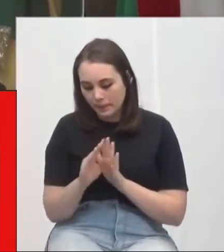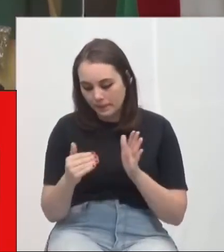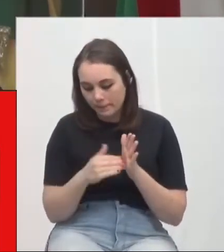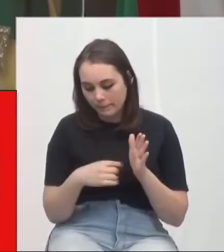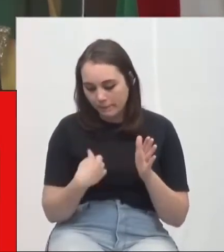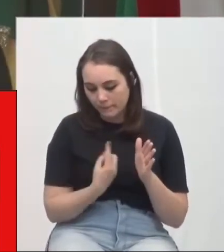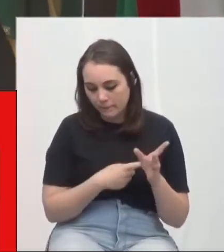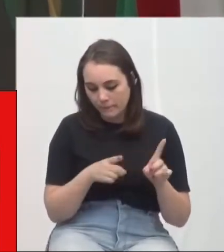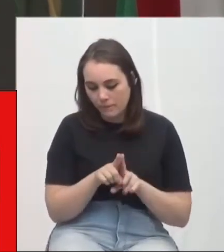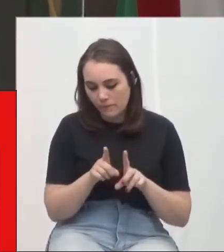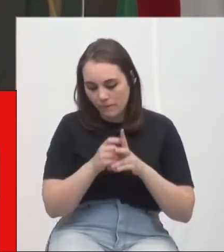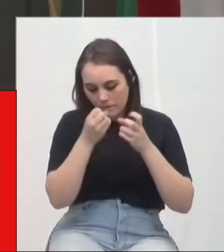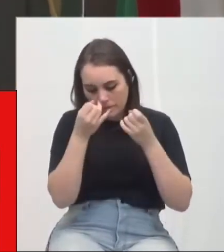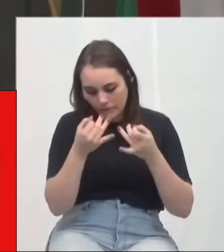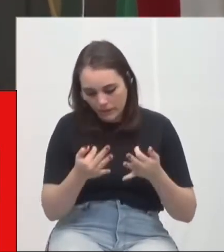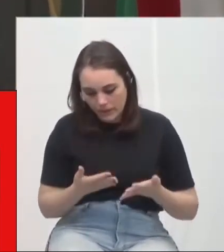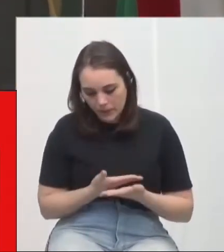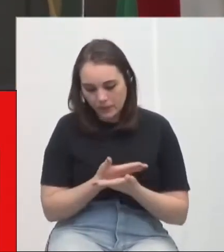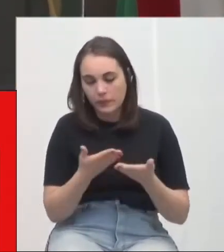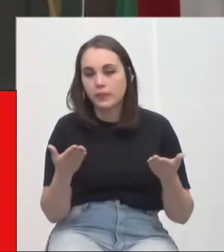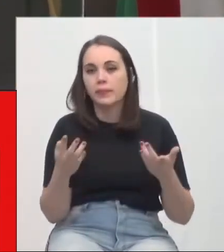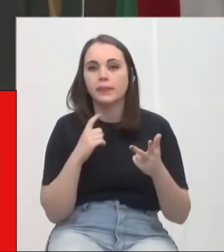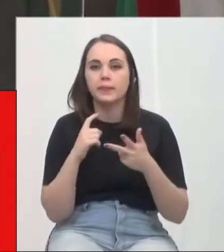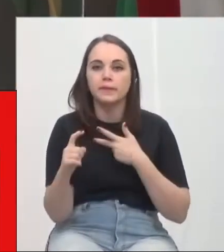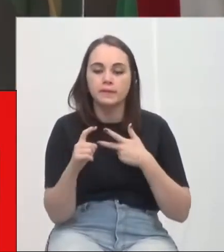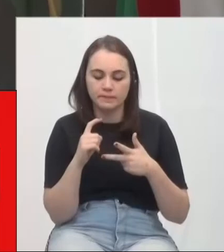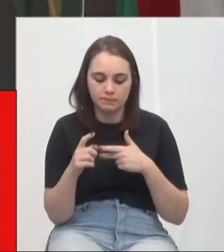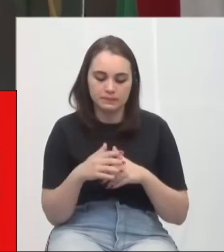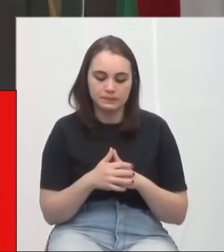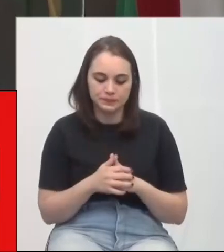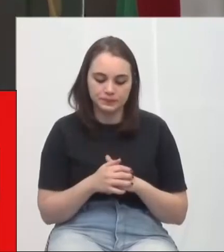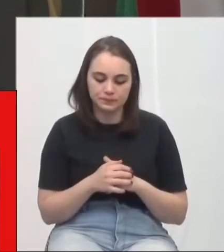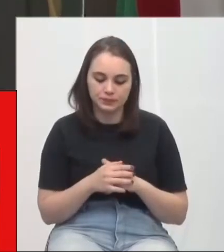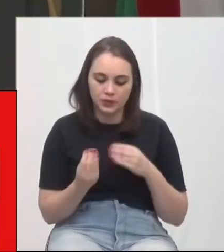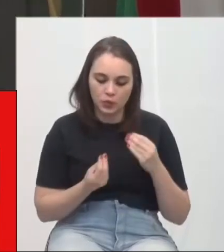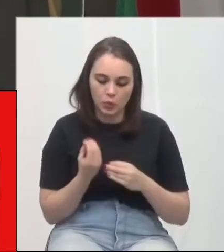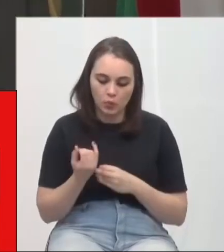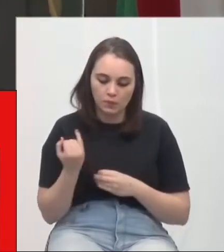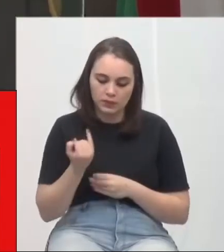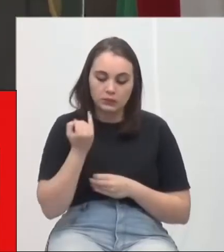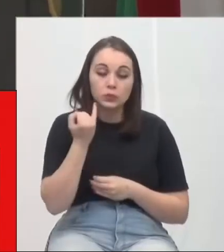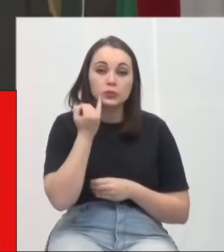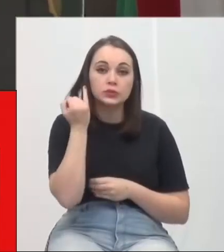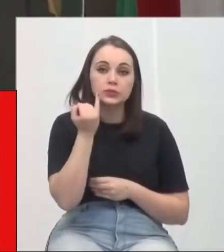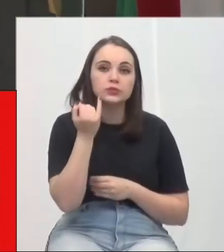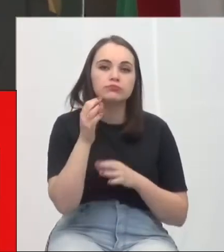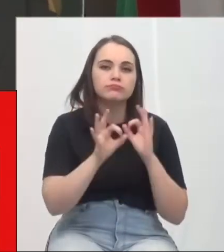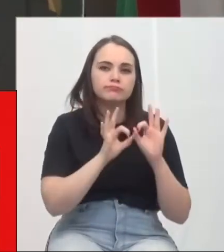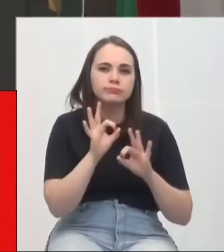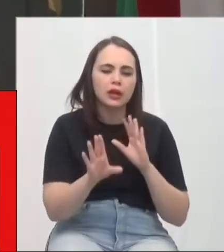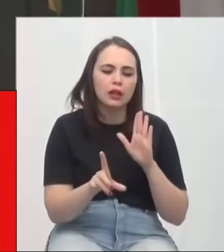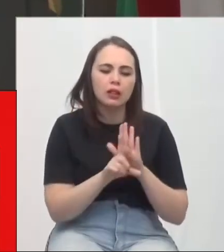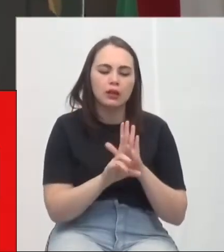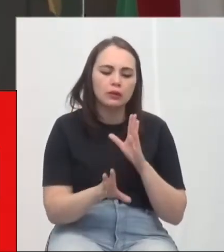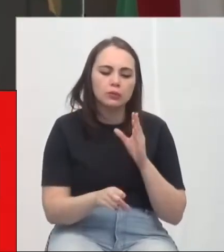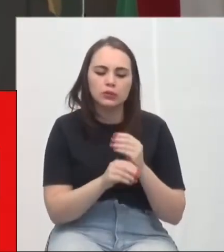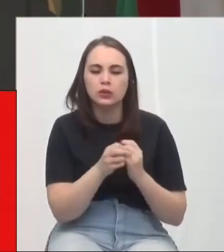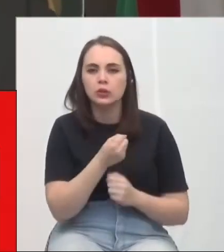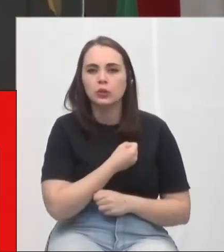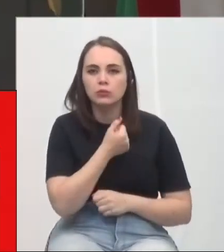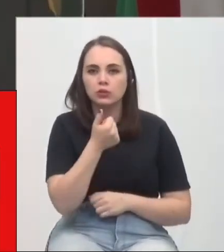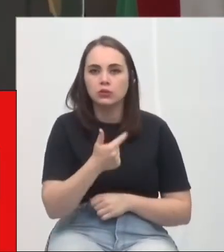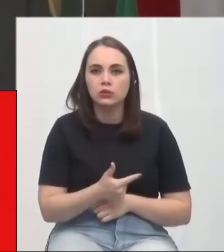Nós também ratificamos isso para o Executivo da importância de ajustar a Lei Complementar 12 no que